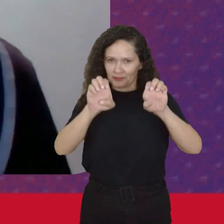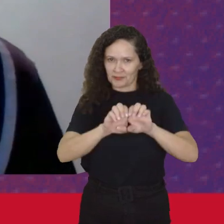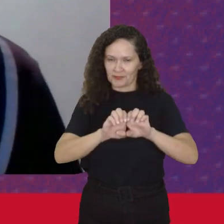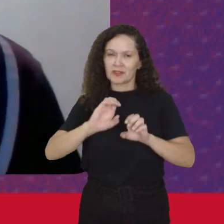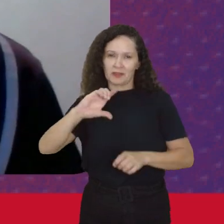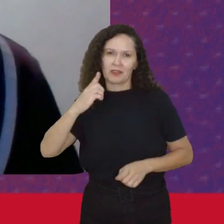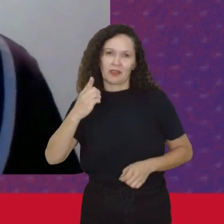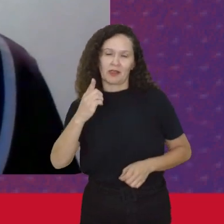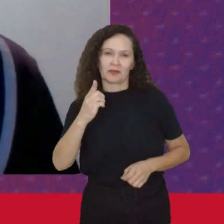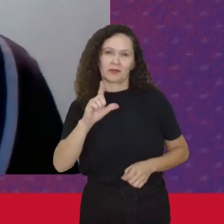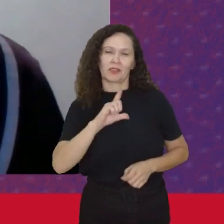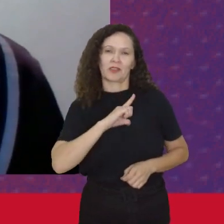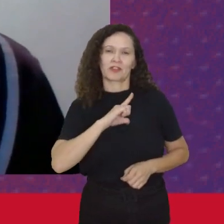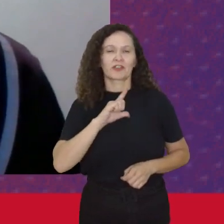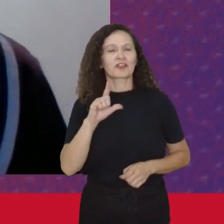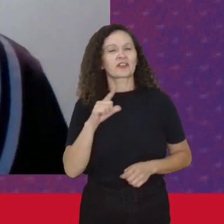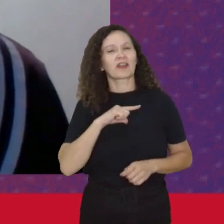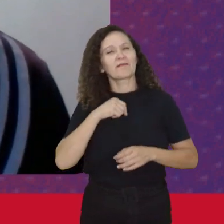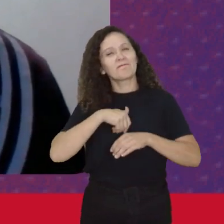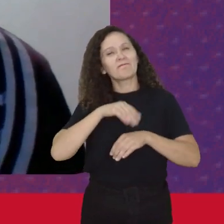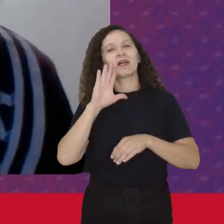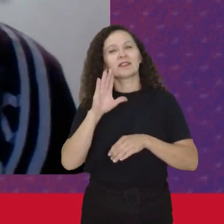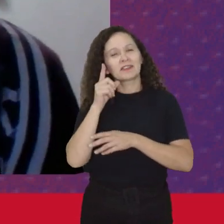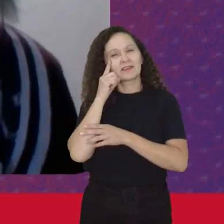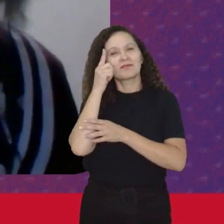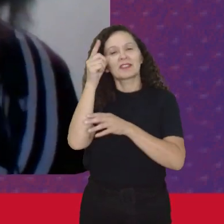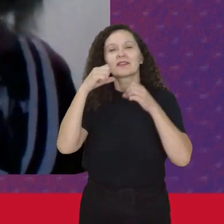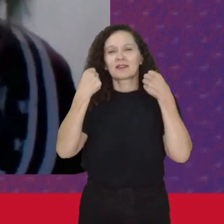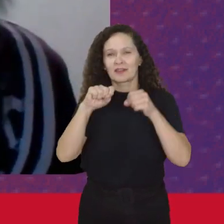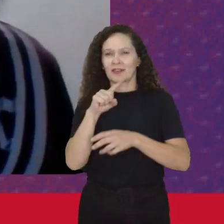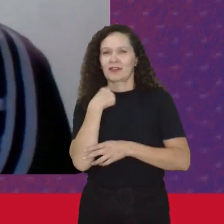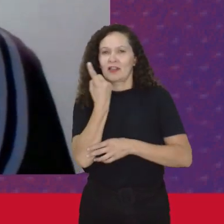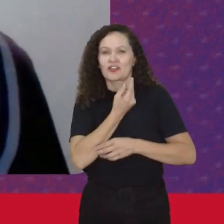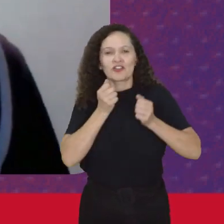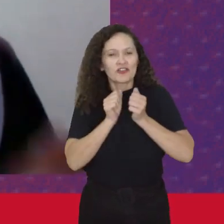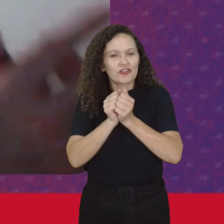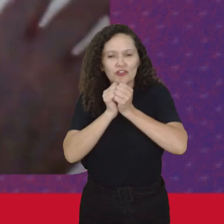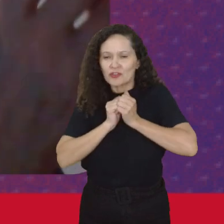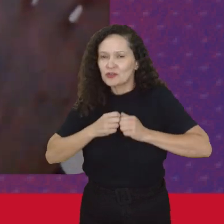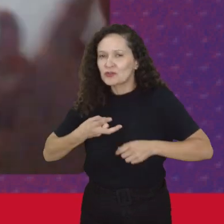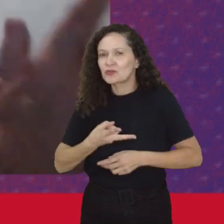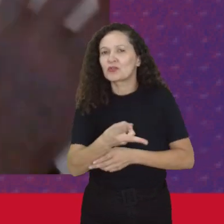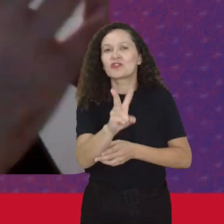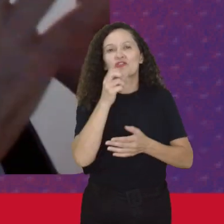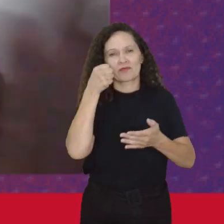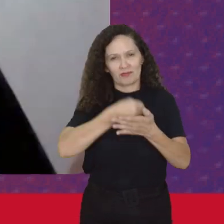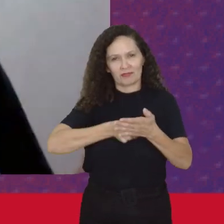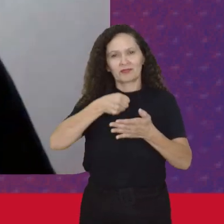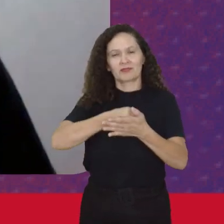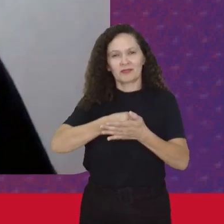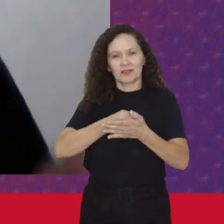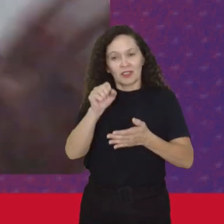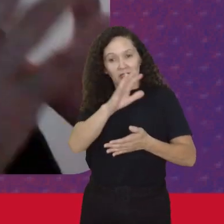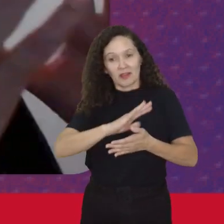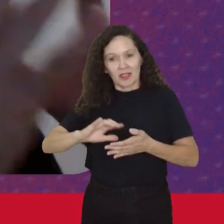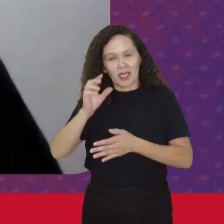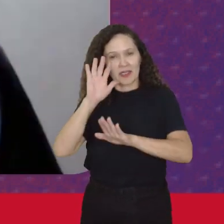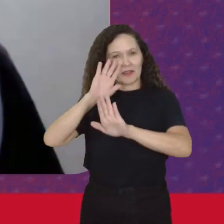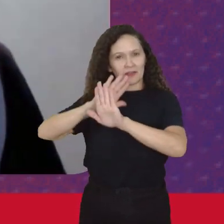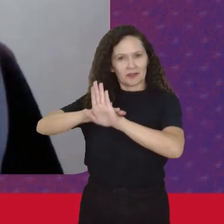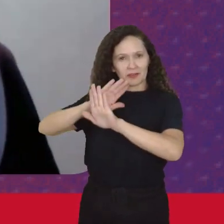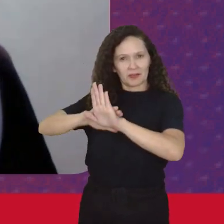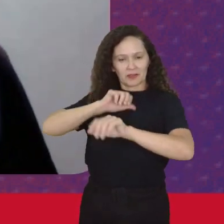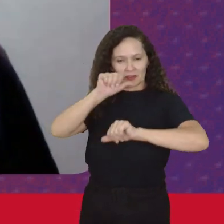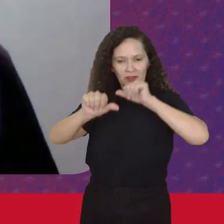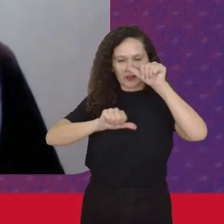claro Que a gente Tem que cada vez Mais Pensar Que nós Temos que seguir Fazendo as lutas No âmbito Ideológico Das